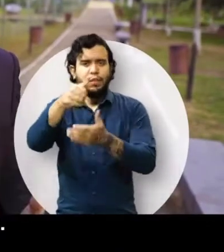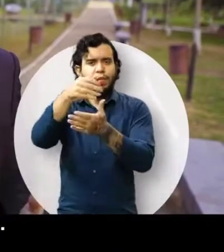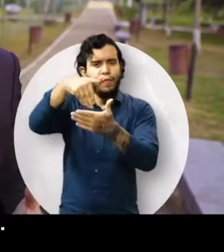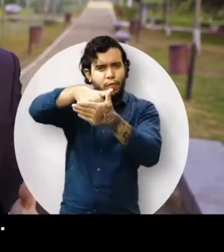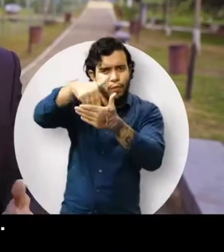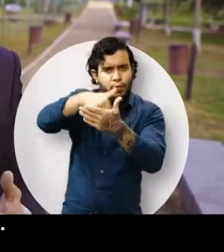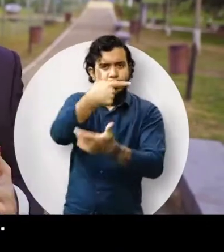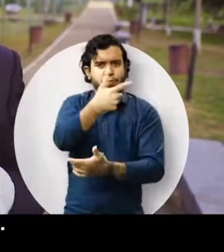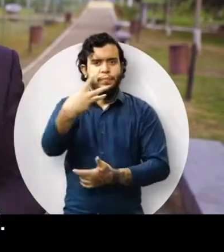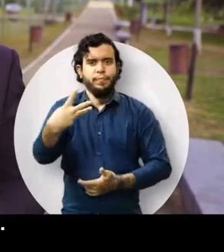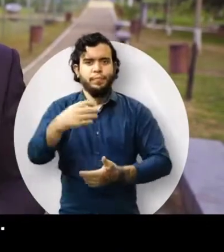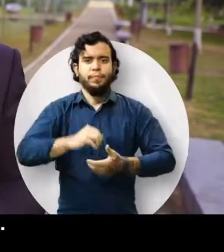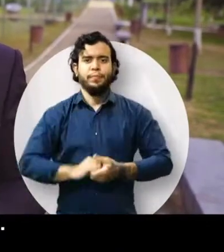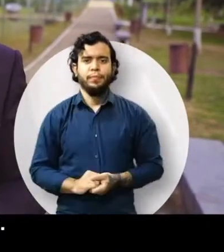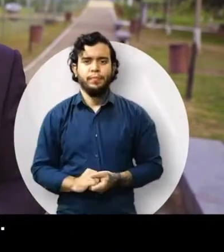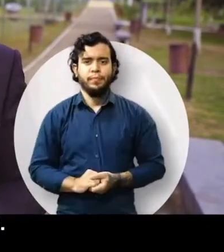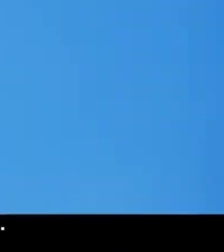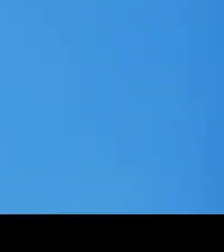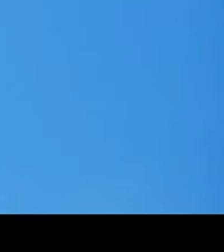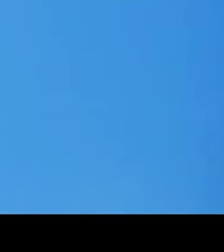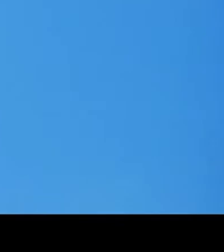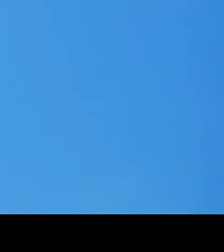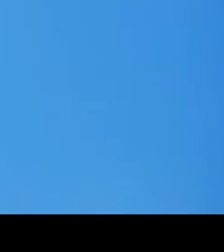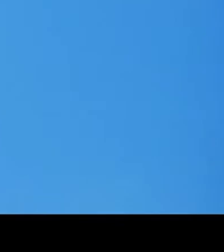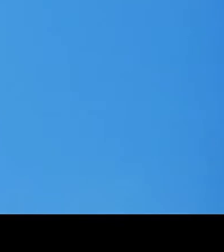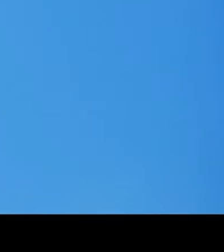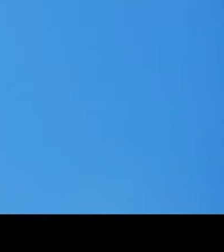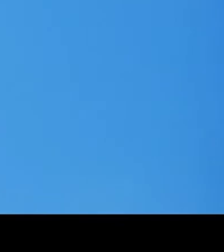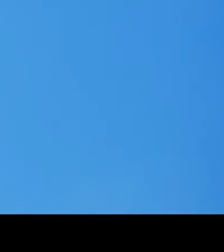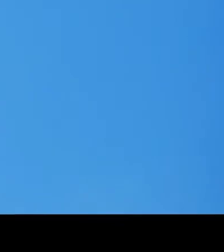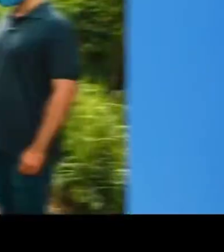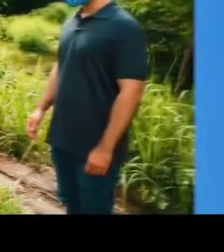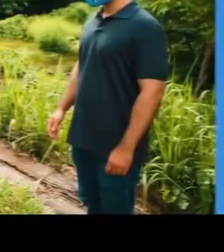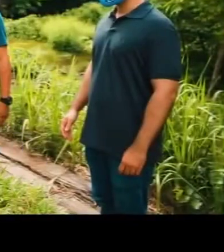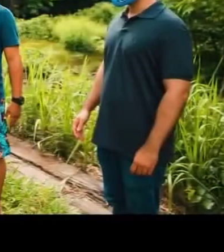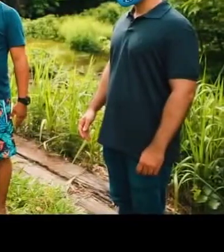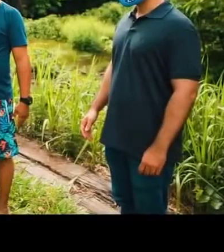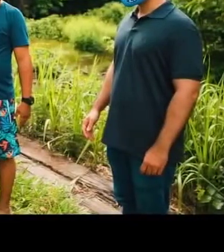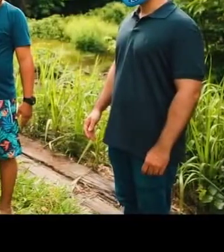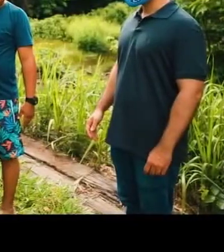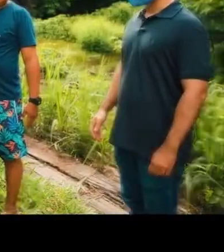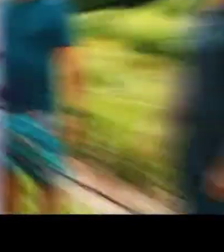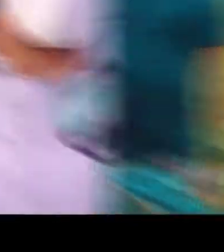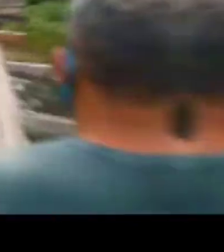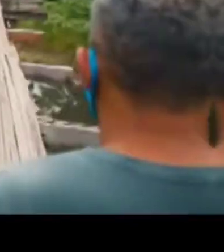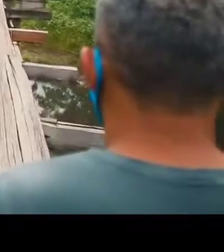dia 15 de novembro, vote 23. Vinícius Miguel, 23.